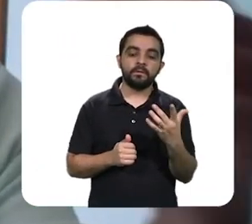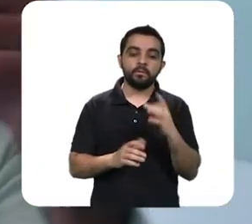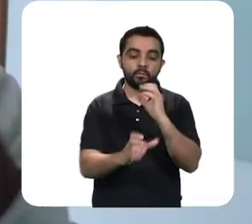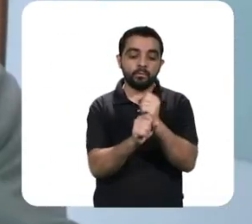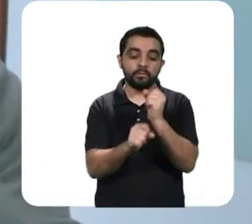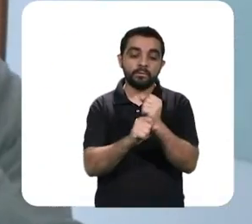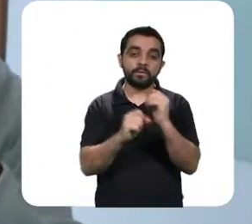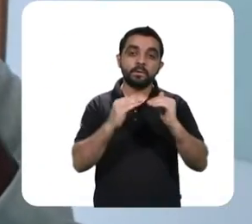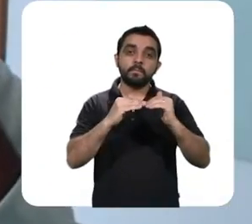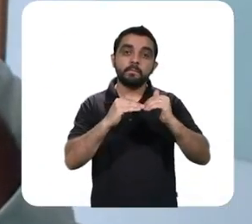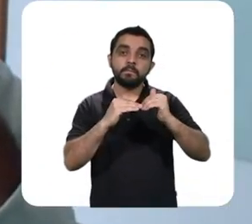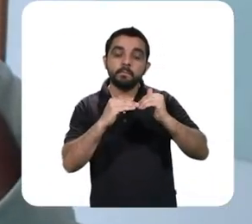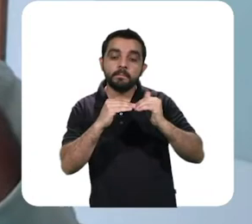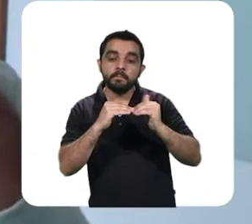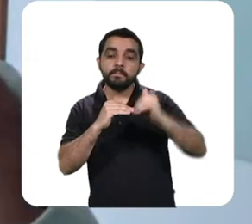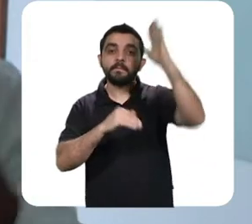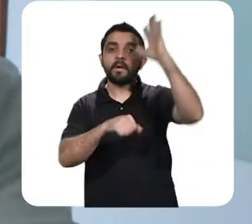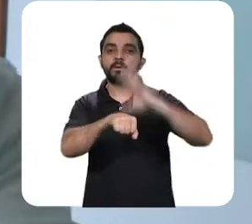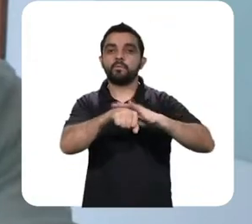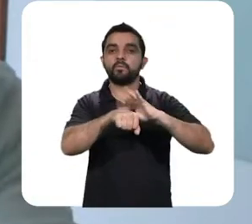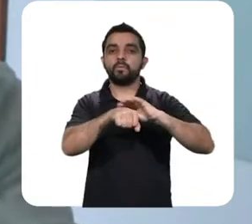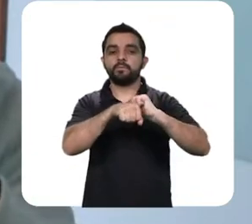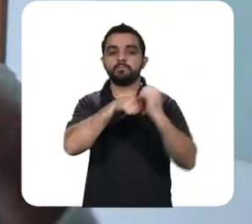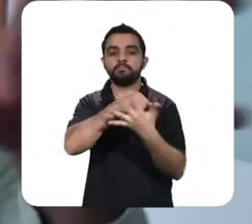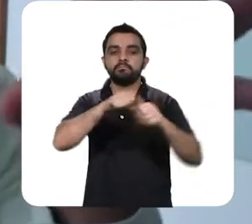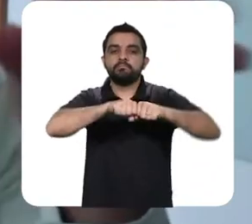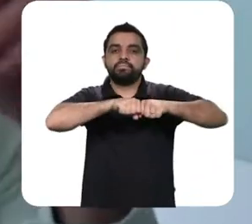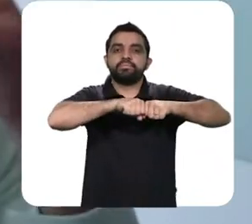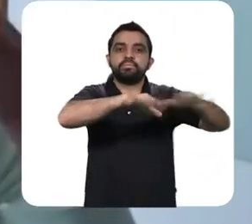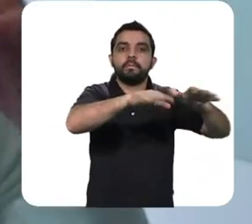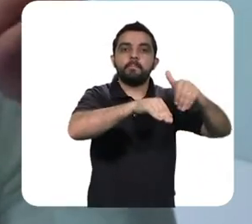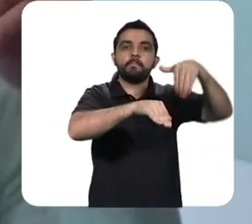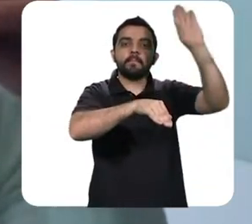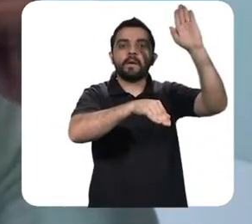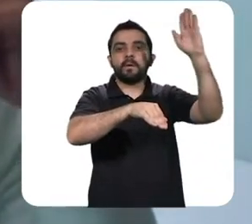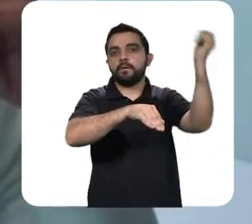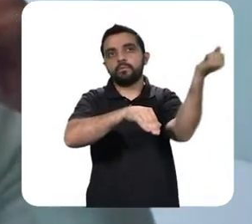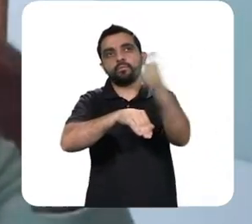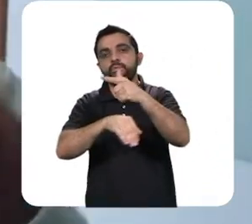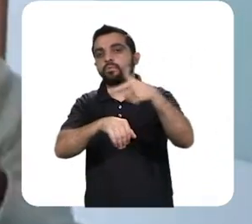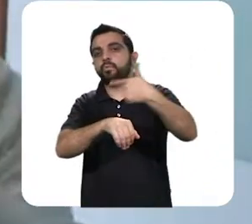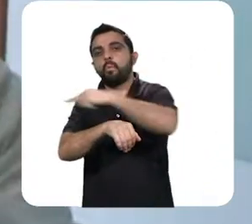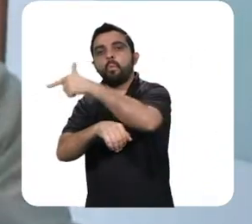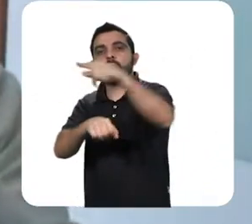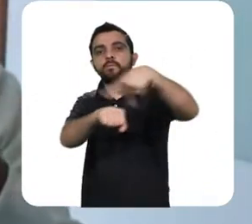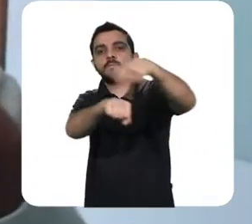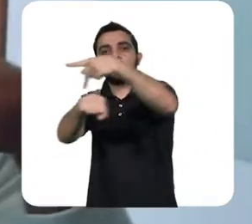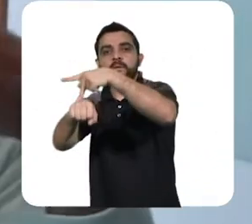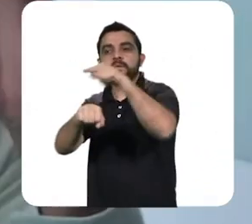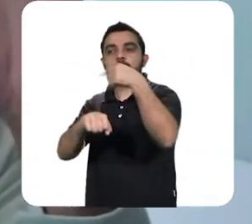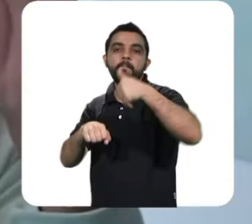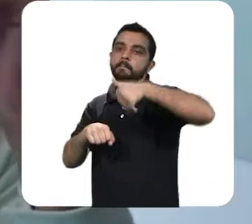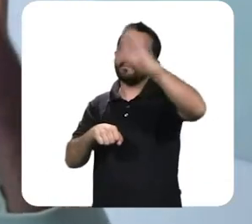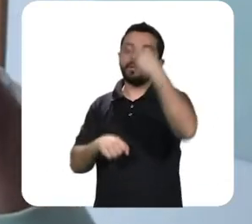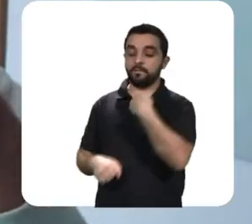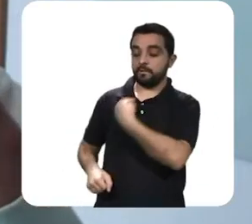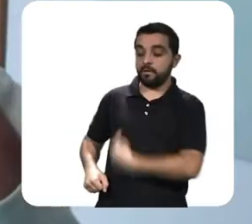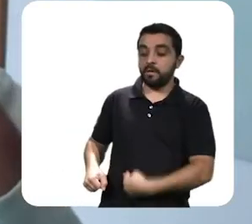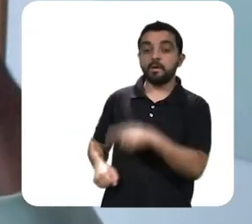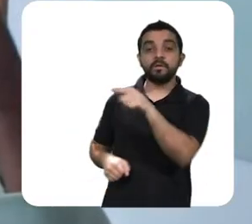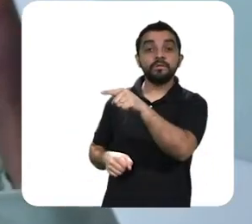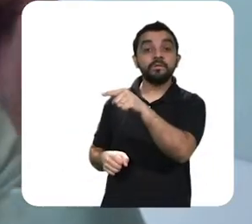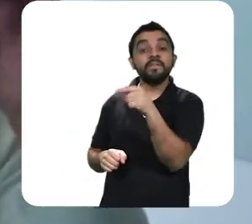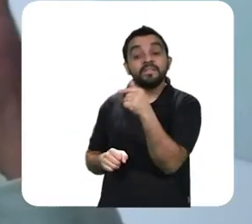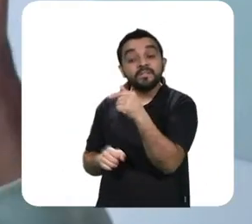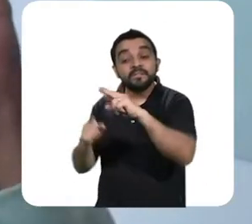de casos comparado com a China mesmo em números absolutos apesar da China ter uma população sete, oito vezes maior